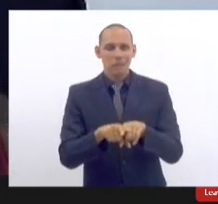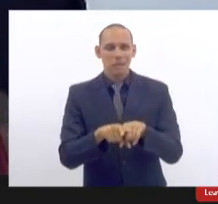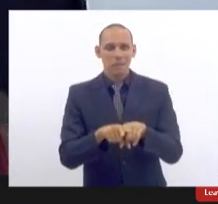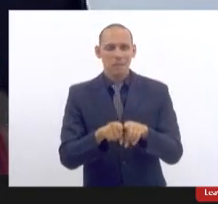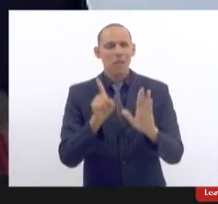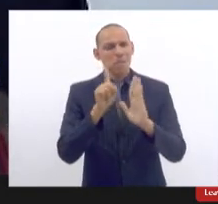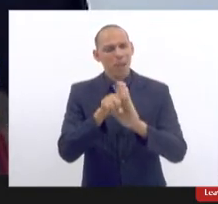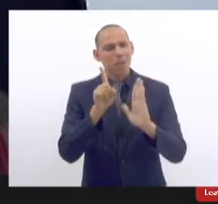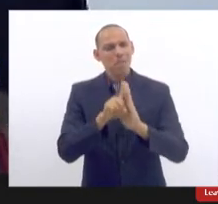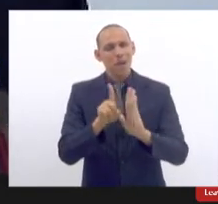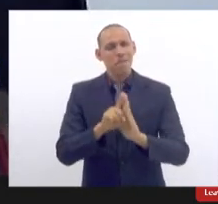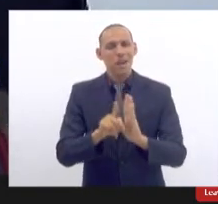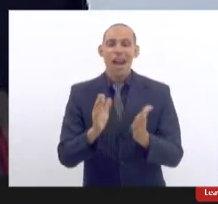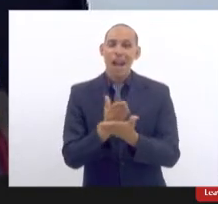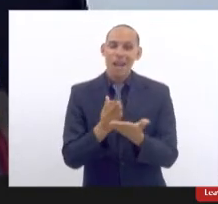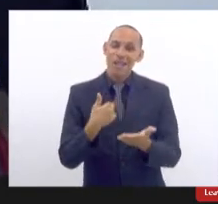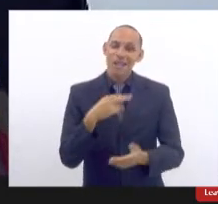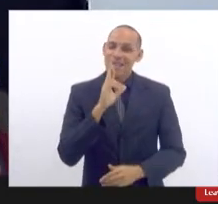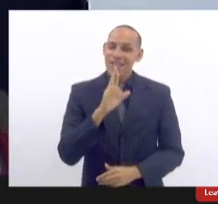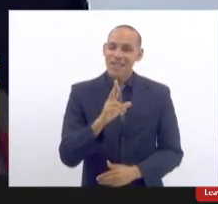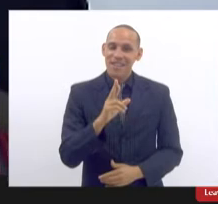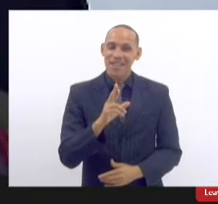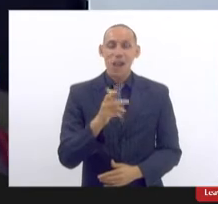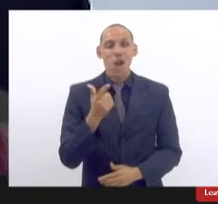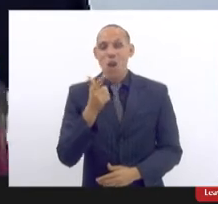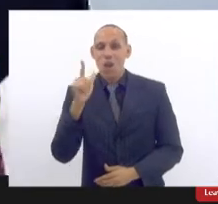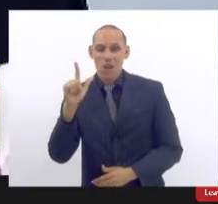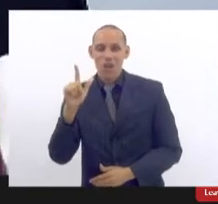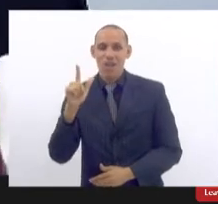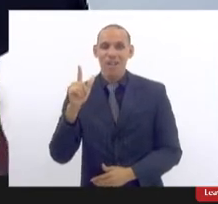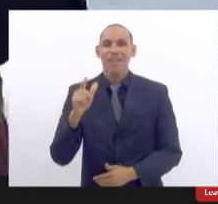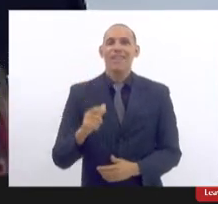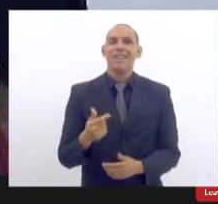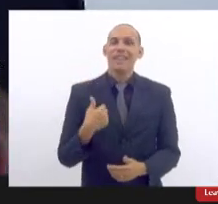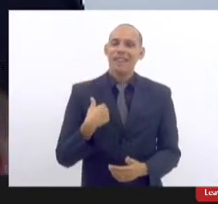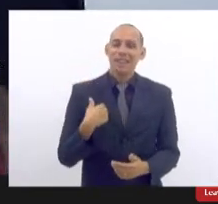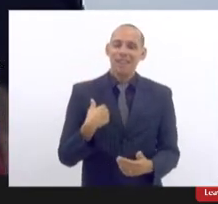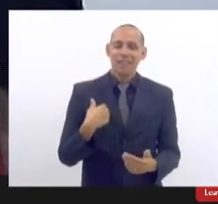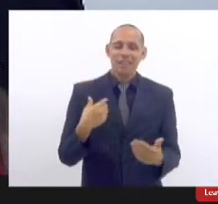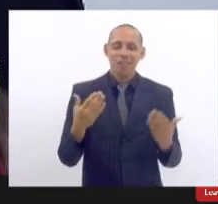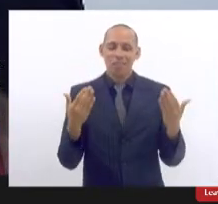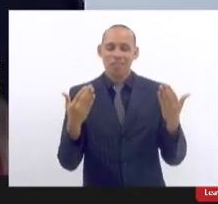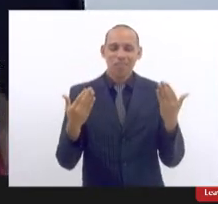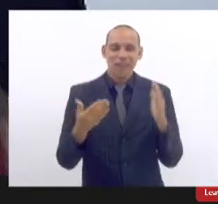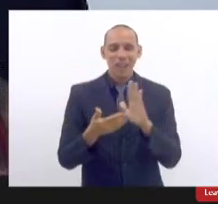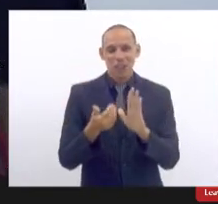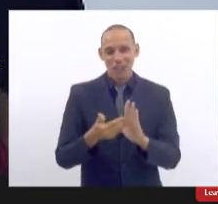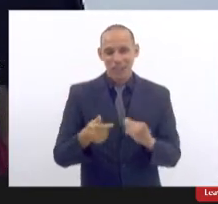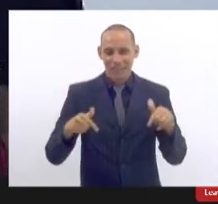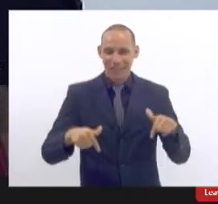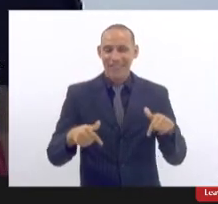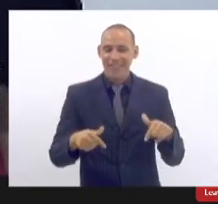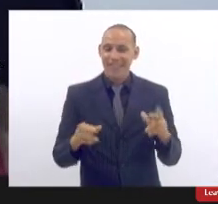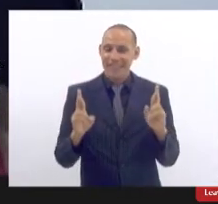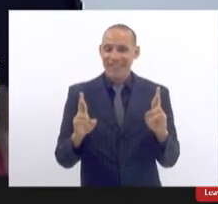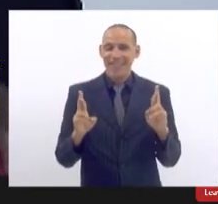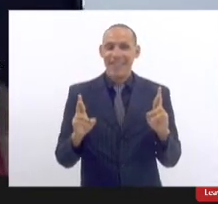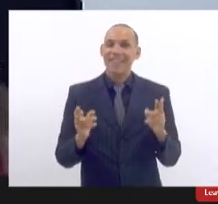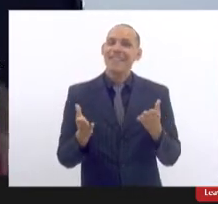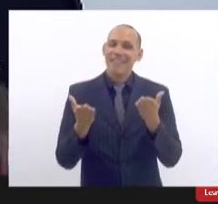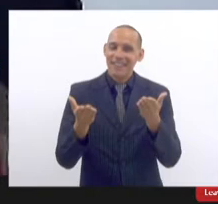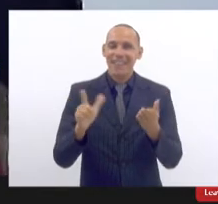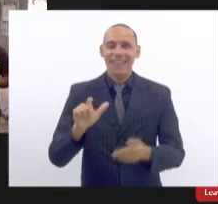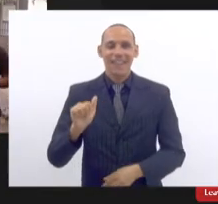perguntas, algumas eu respondi, outras eu próprio também tinha algumas dúvidas, eu espero tirá-las aqui. Então, a palavra da nossa